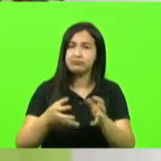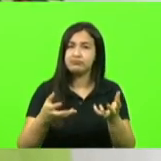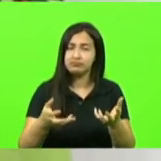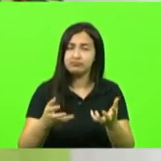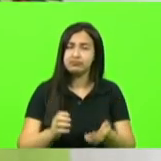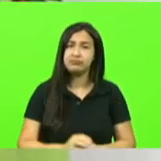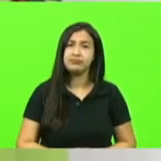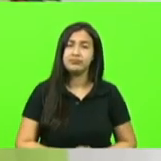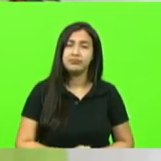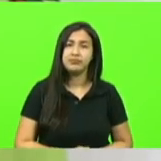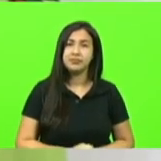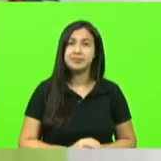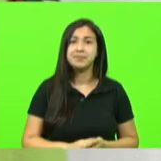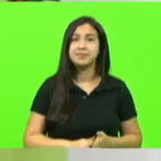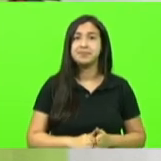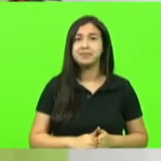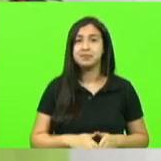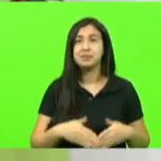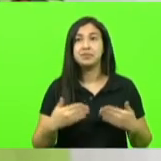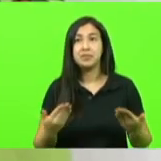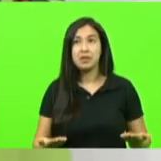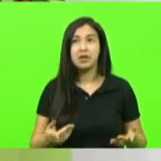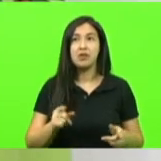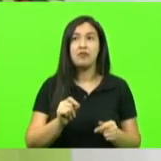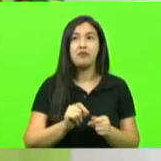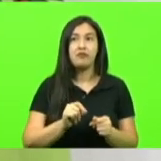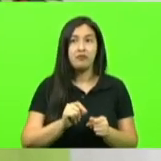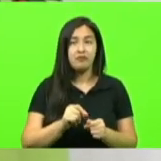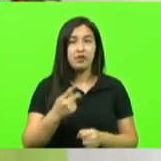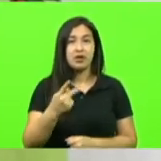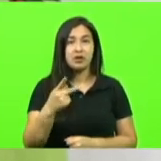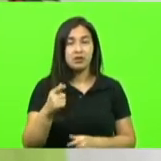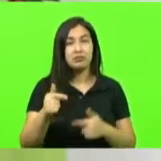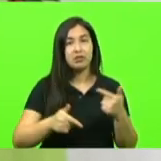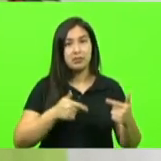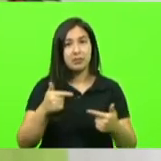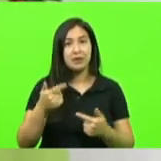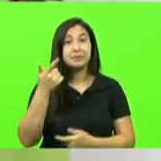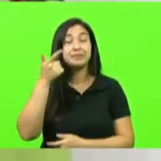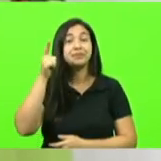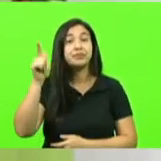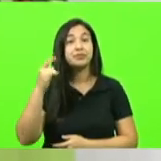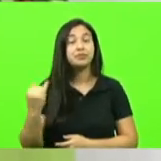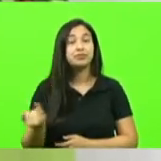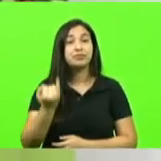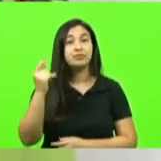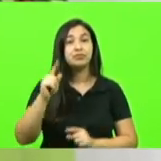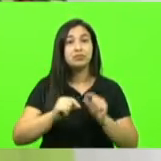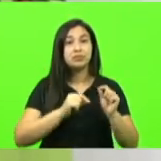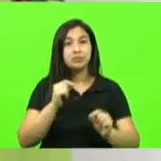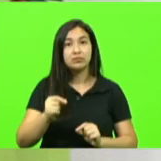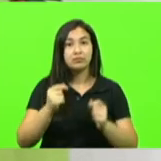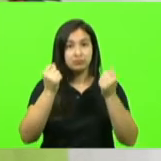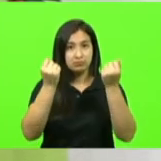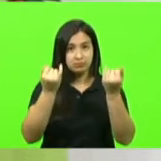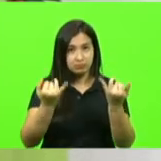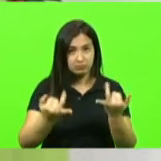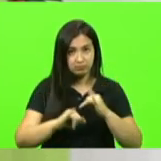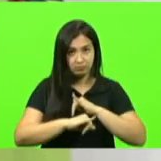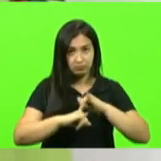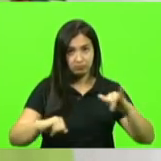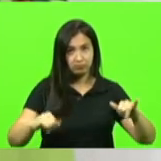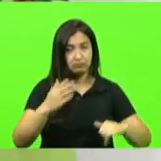colaborar então façam o dever de casa outra questão muito importante quero aqui dizer para você de Lajes